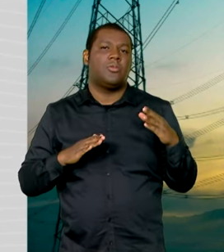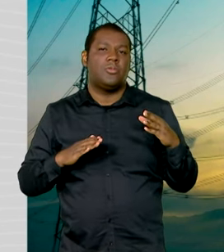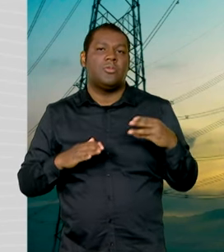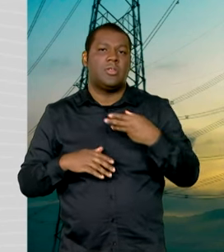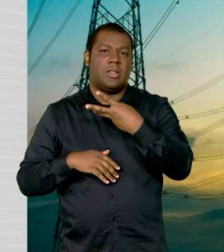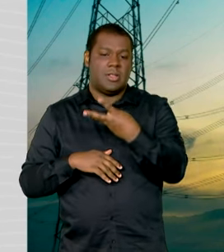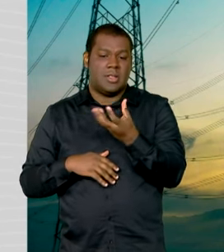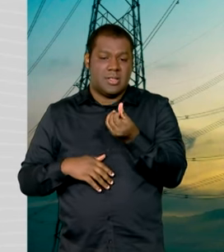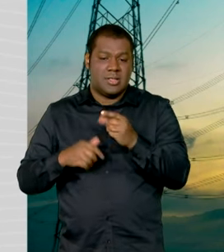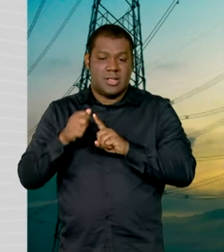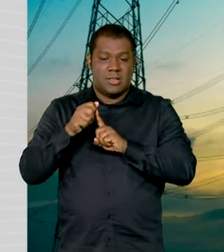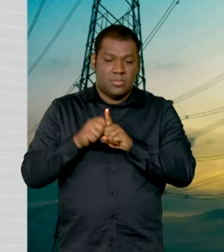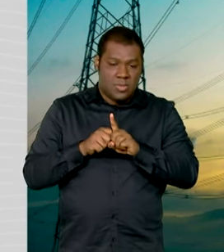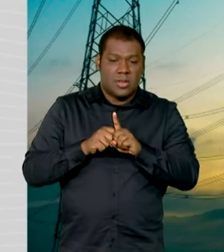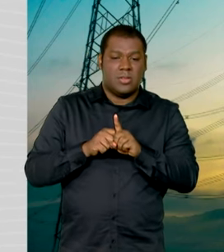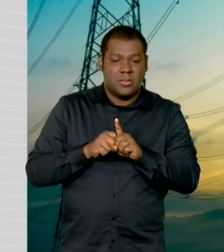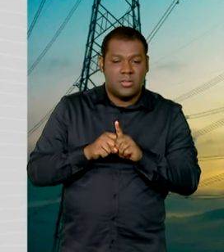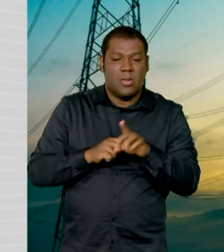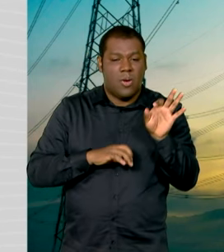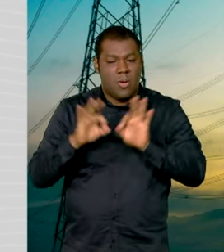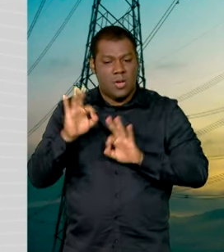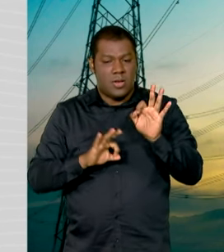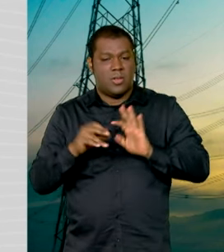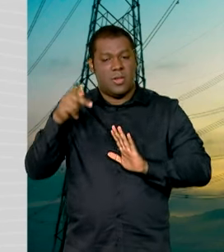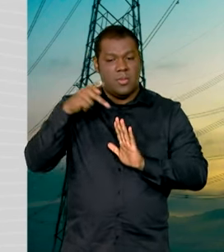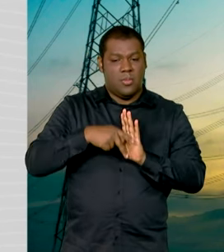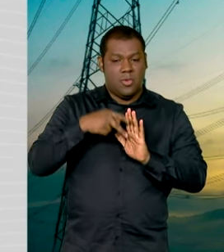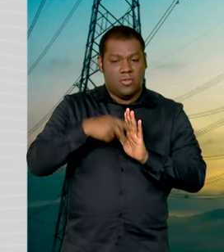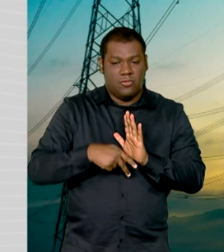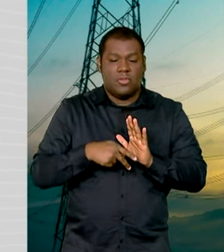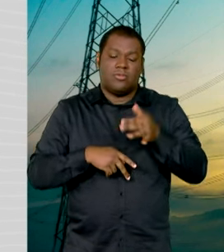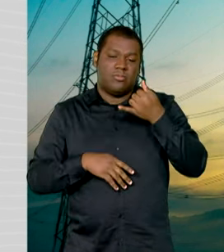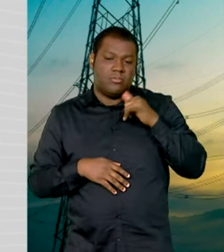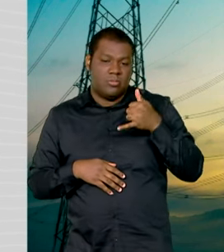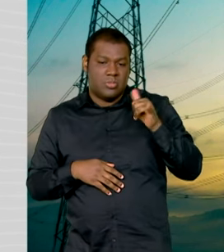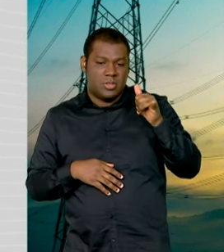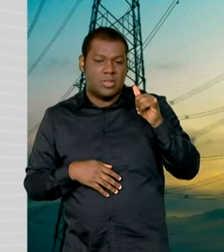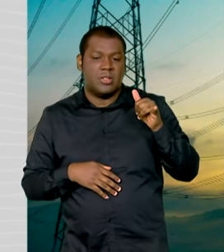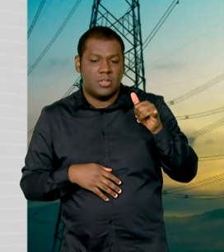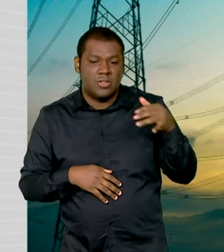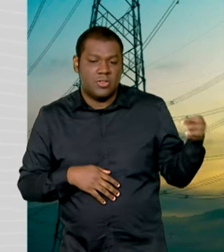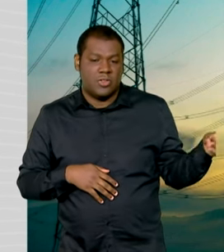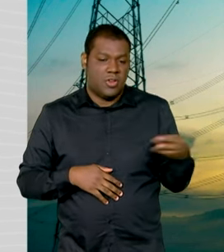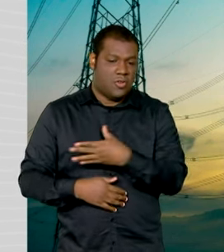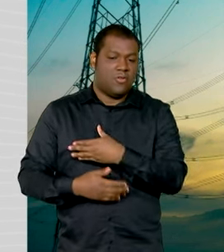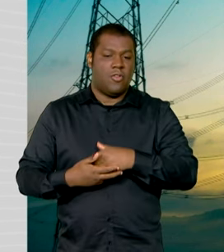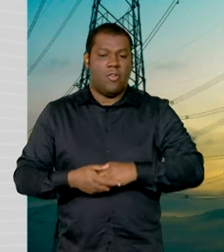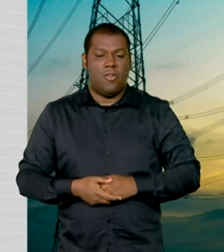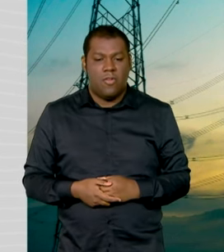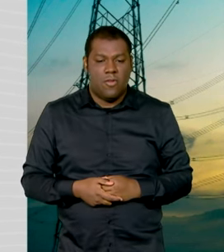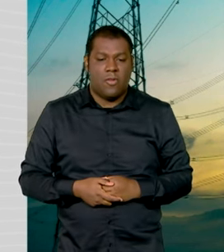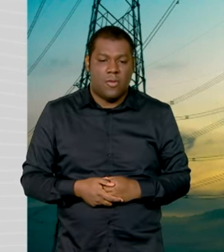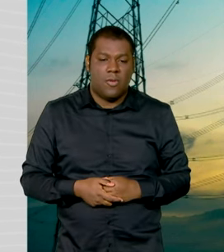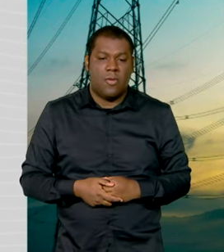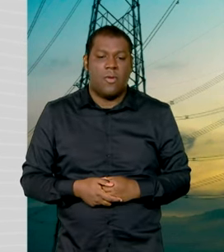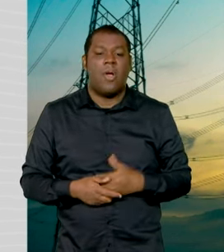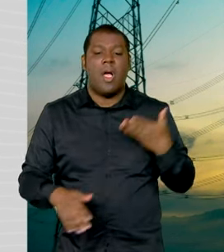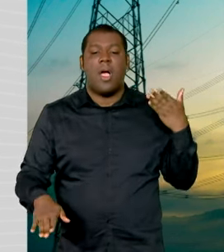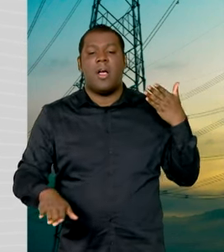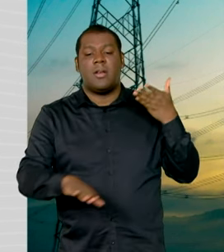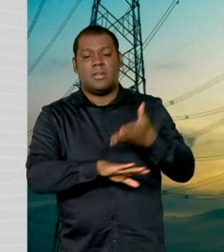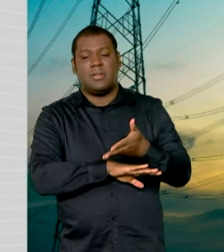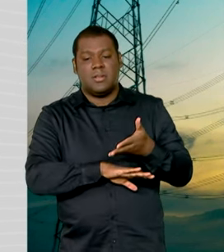meses para uma fila de projetos de geração de energia por fontes renováveis entrarem em operação comercial com acesso a